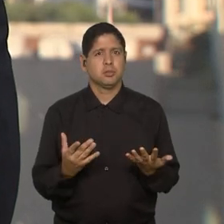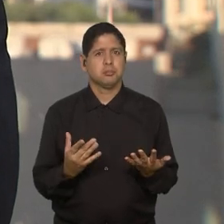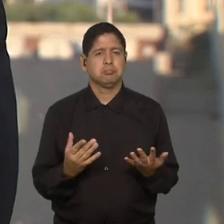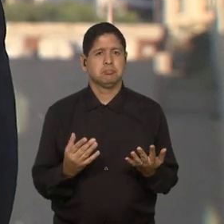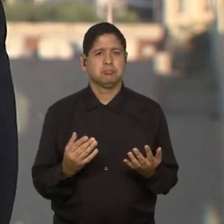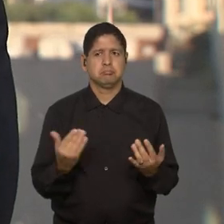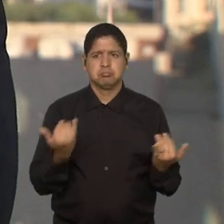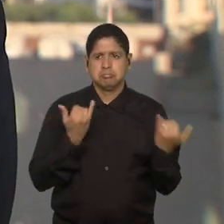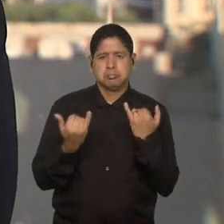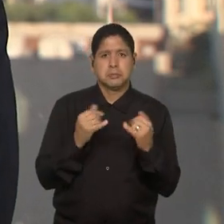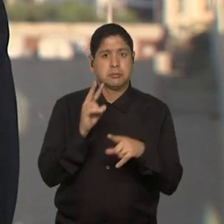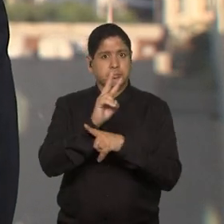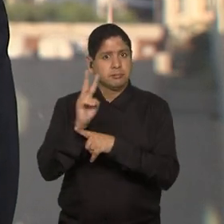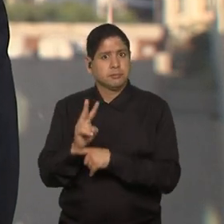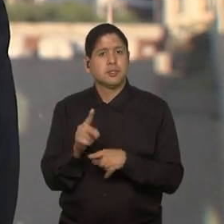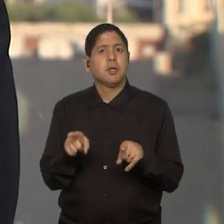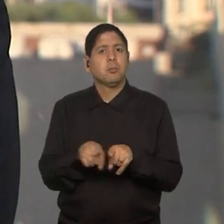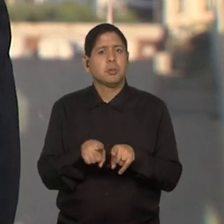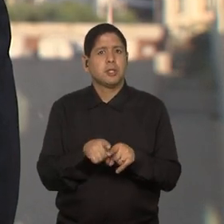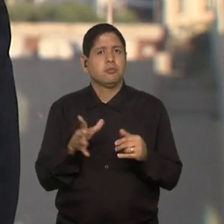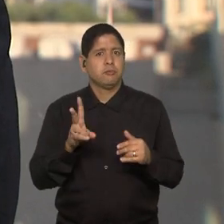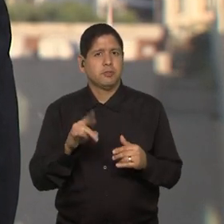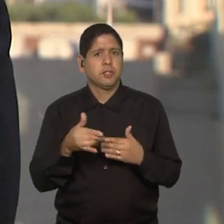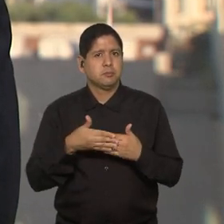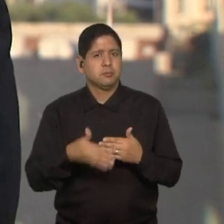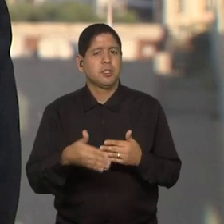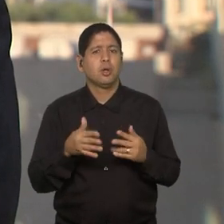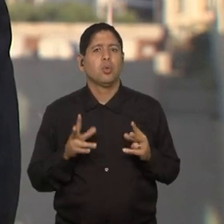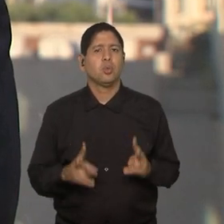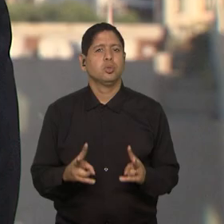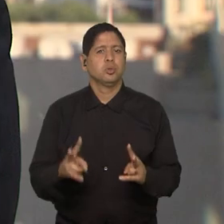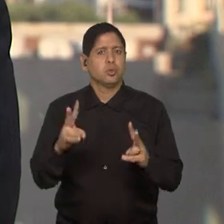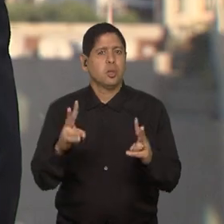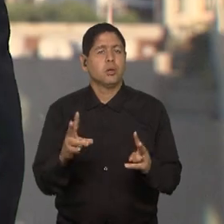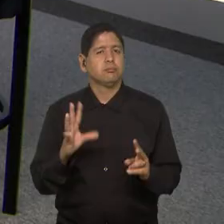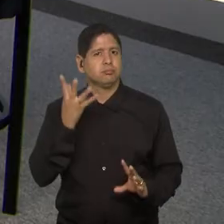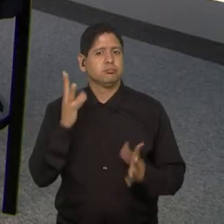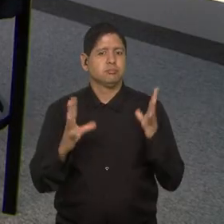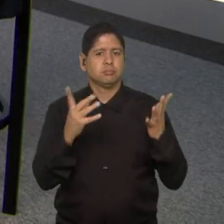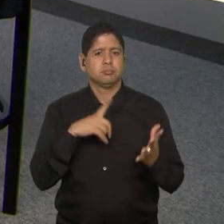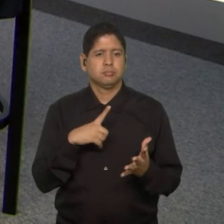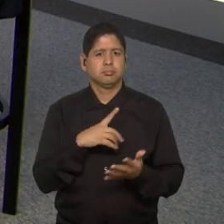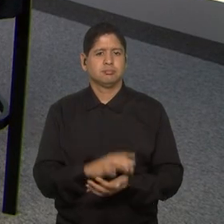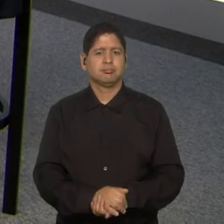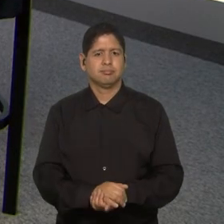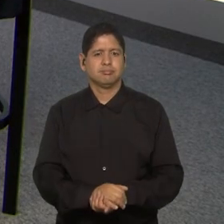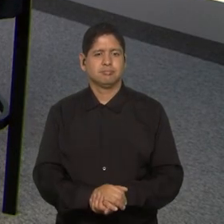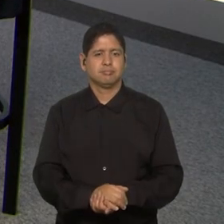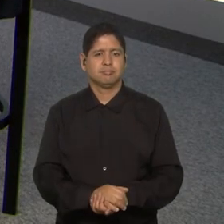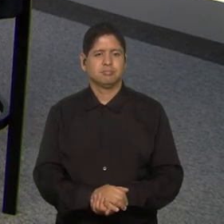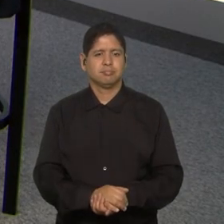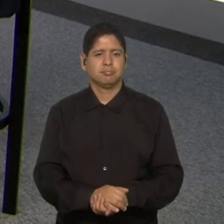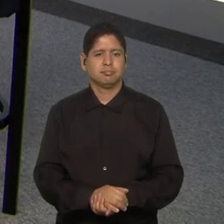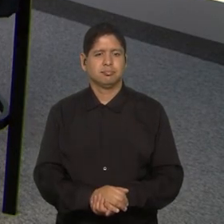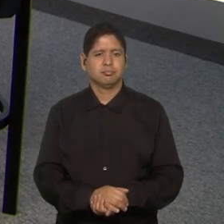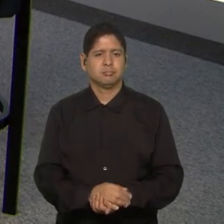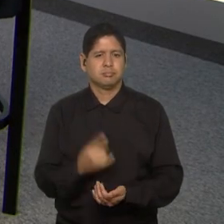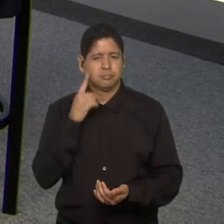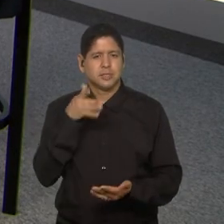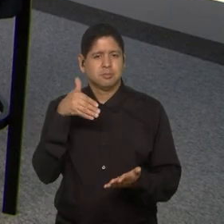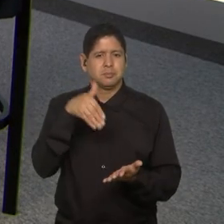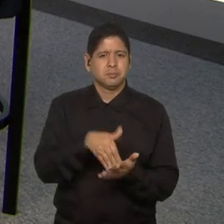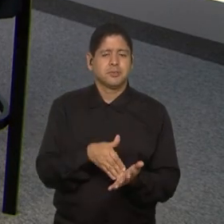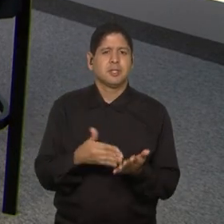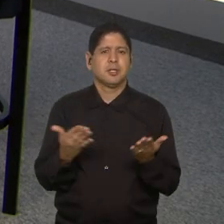antenadas aí, que isso vai continuar acontecendo. Legal, gente. Eu acho que, assim, a gente vai caminhando para o